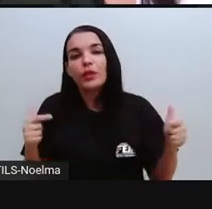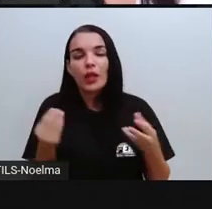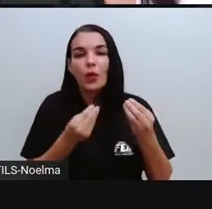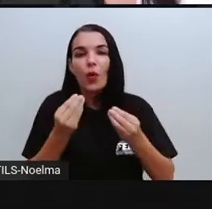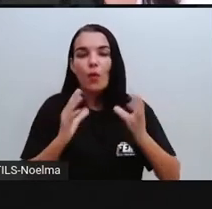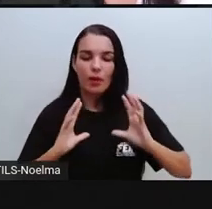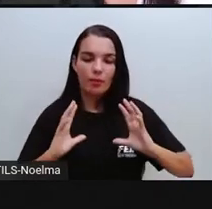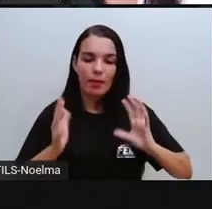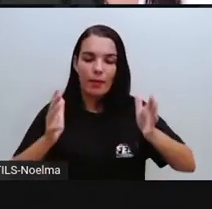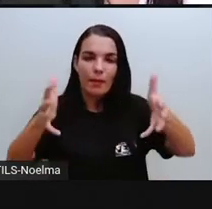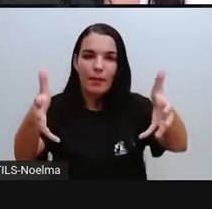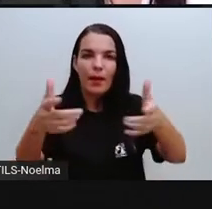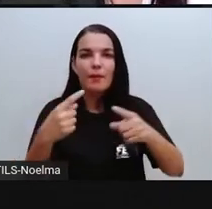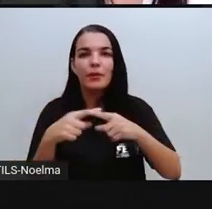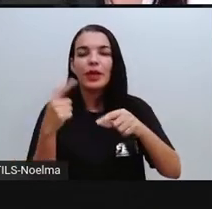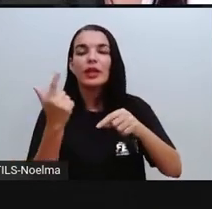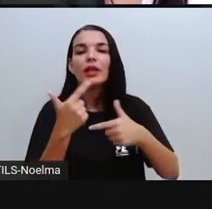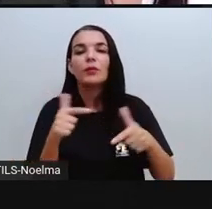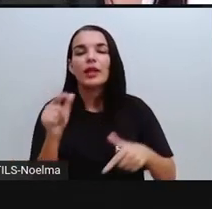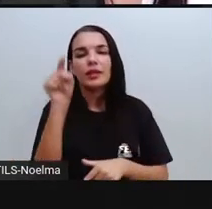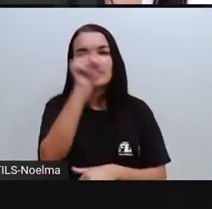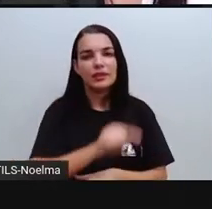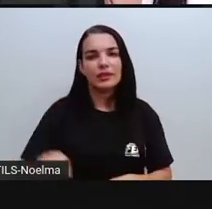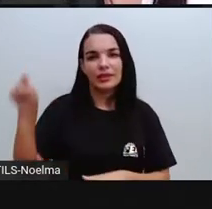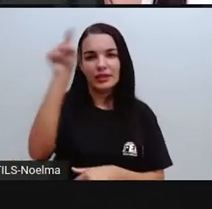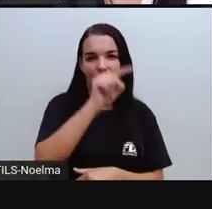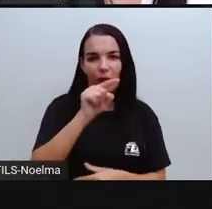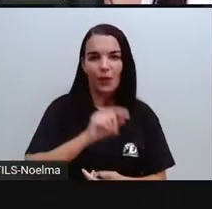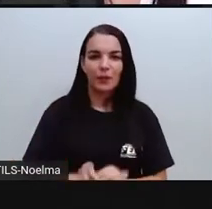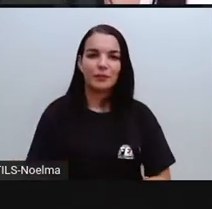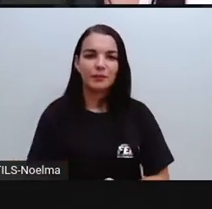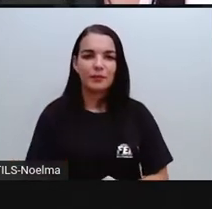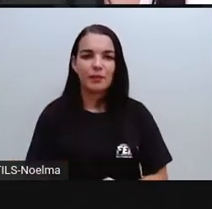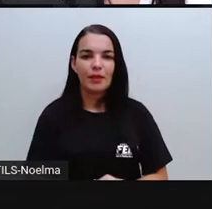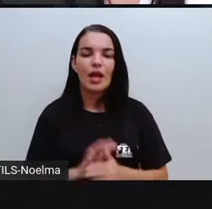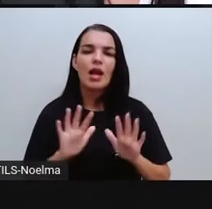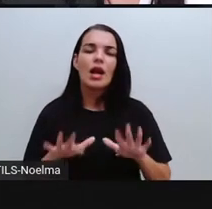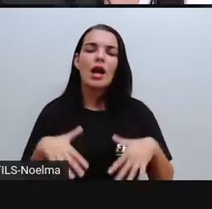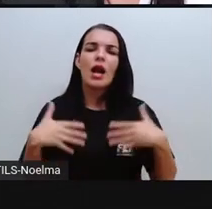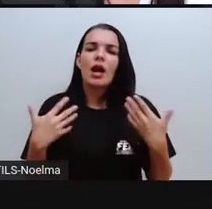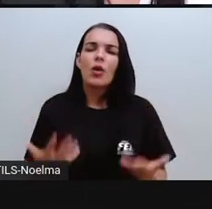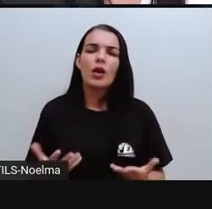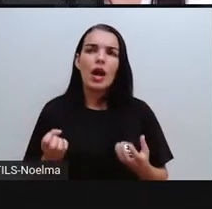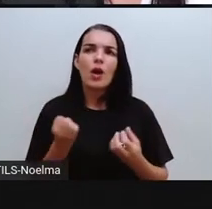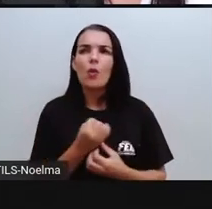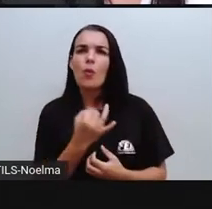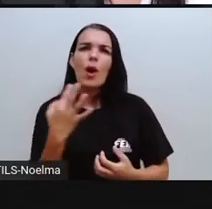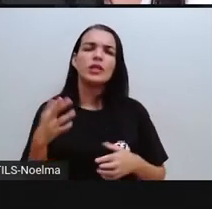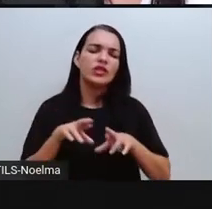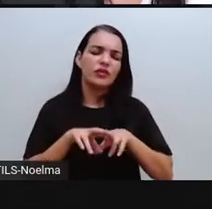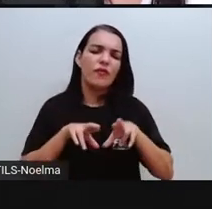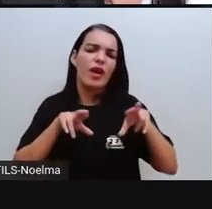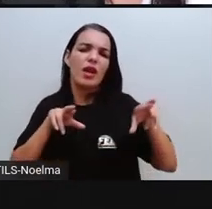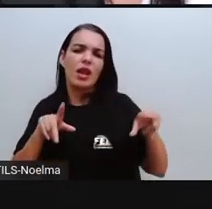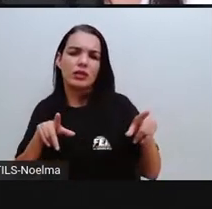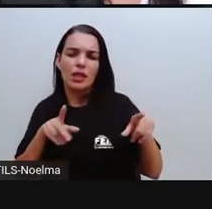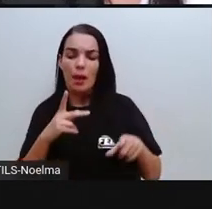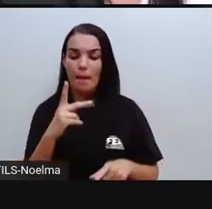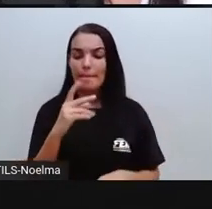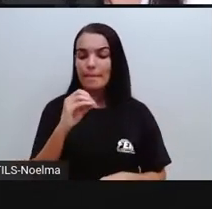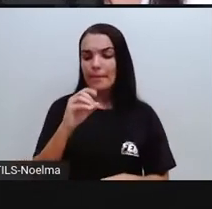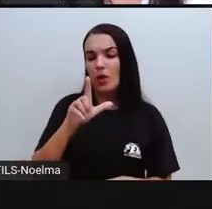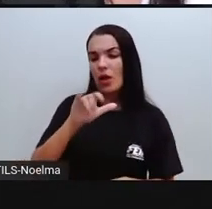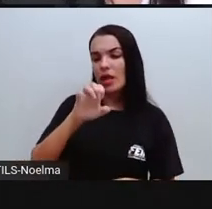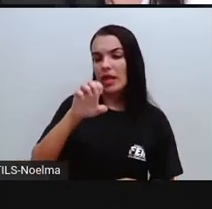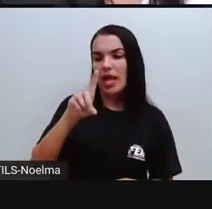Que é o que permite essa figura rolar. Quais as diferenças, então, entre um poliedro e um